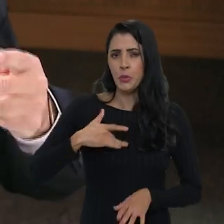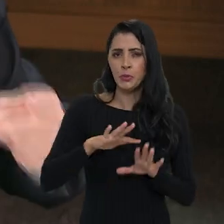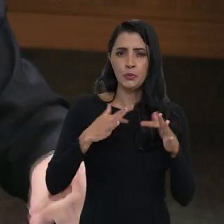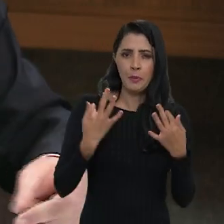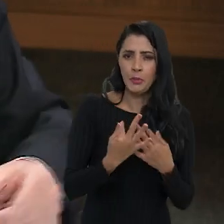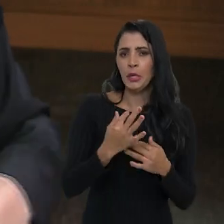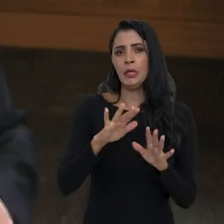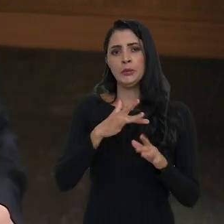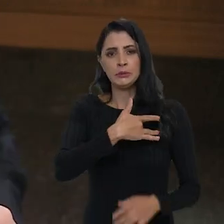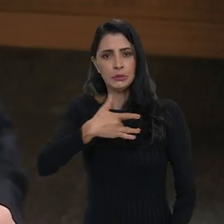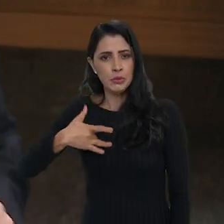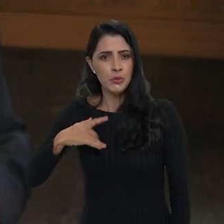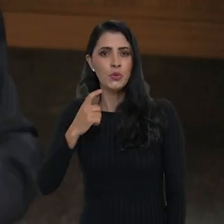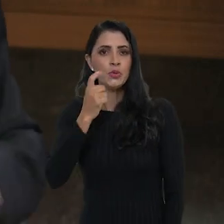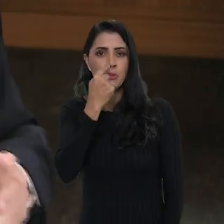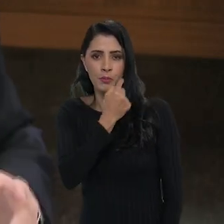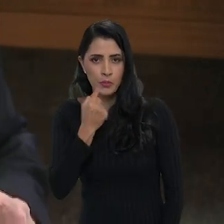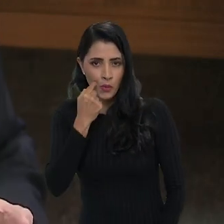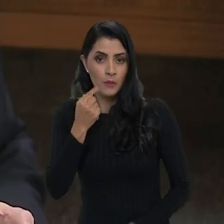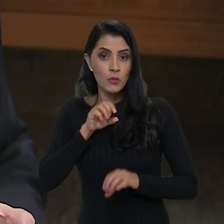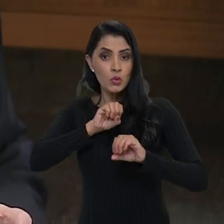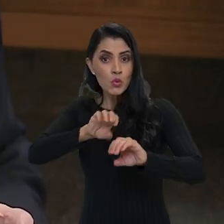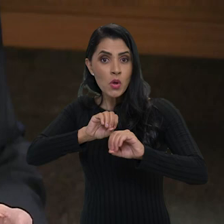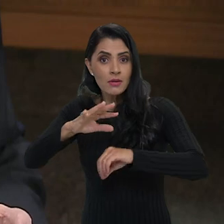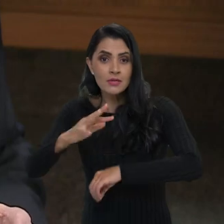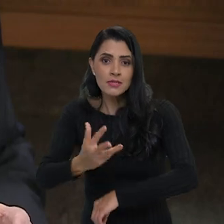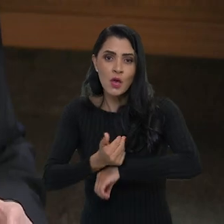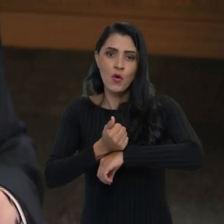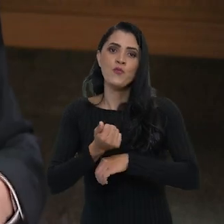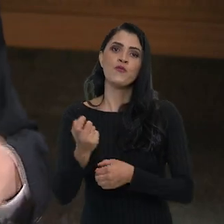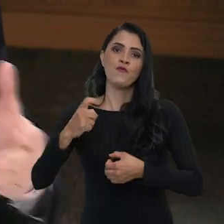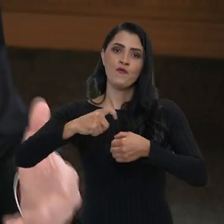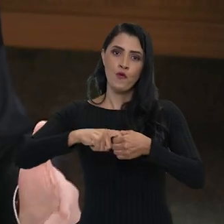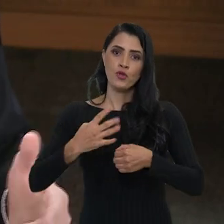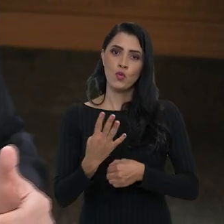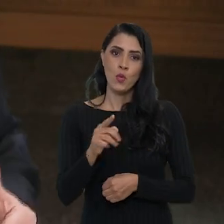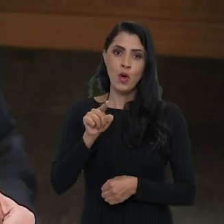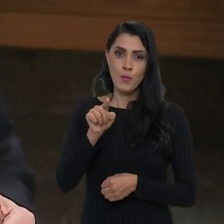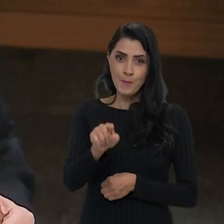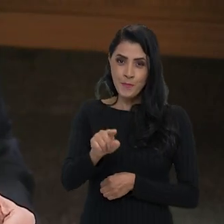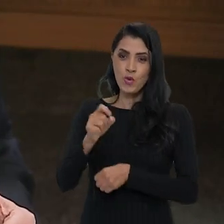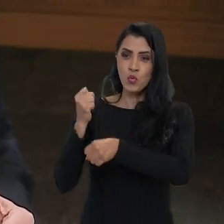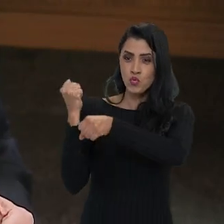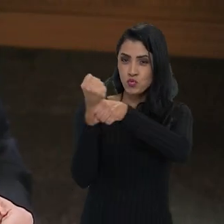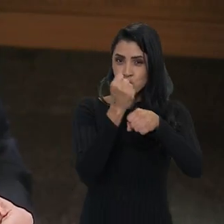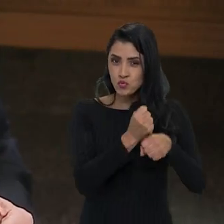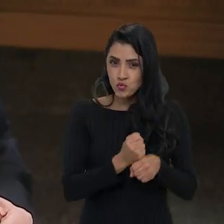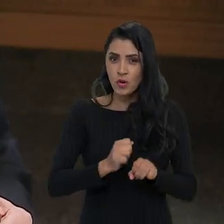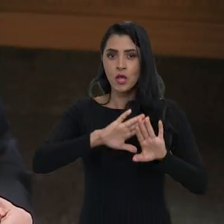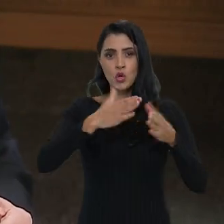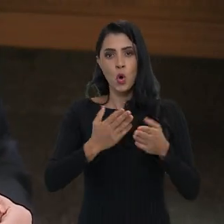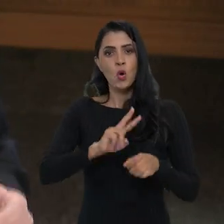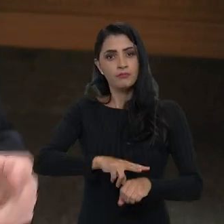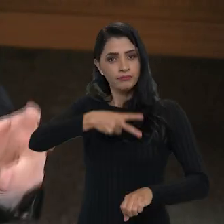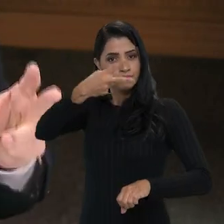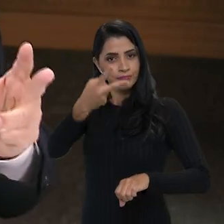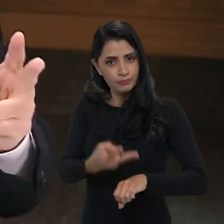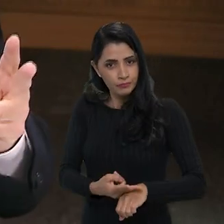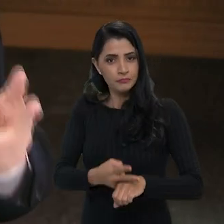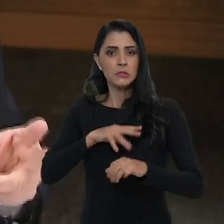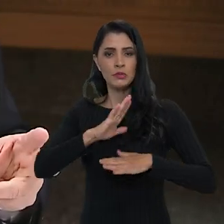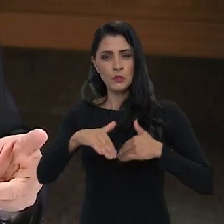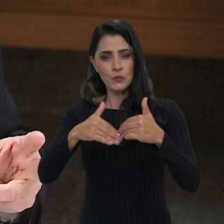família, saúde bucal, educação de qualidade, retomada de 4 mil obras, escola de tempo integral,